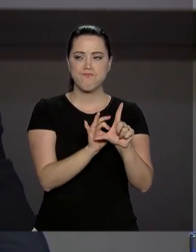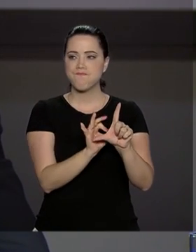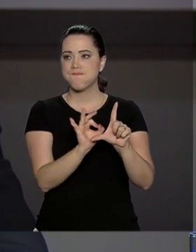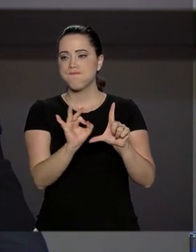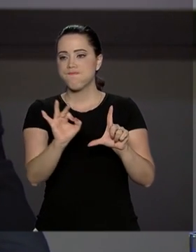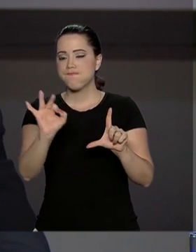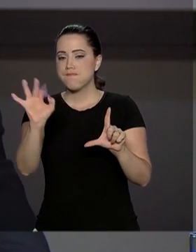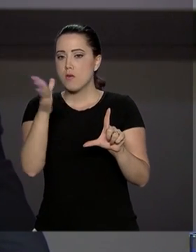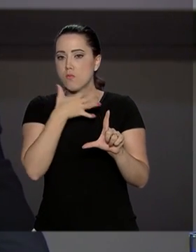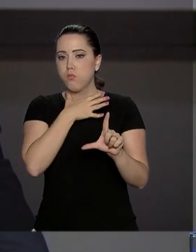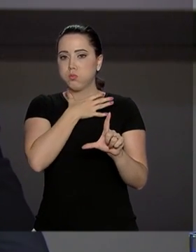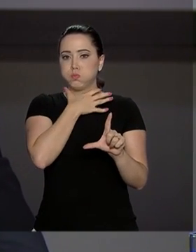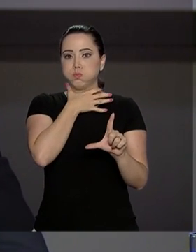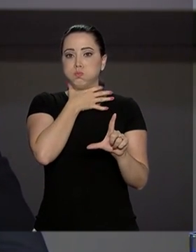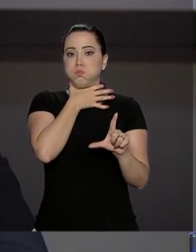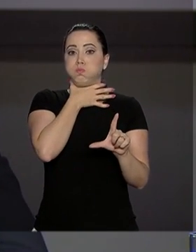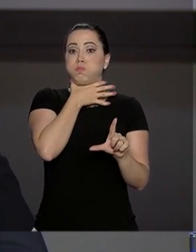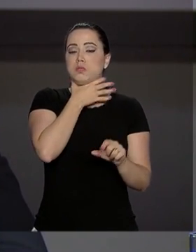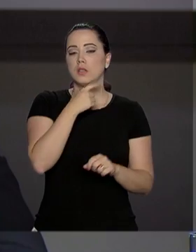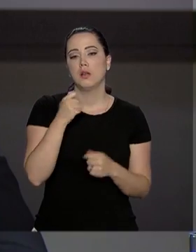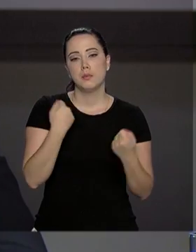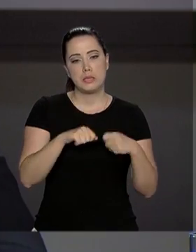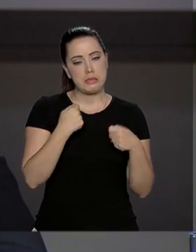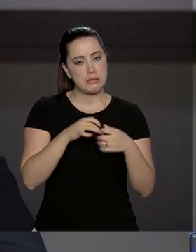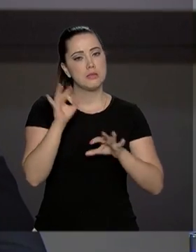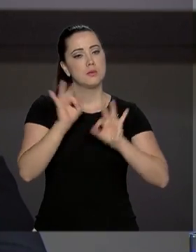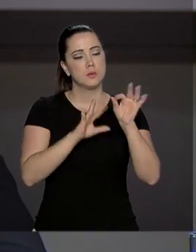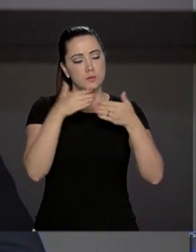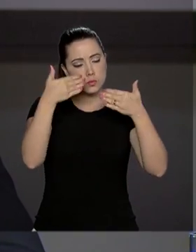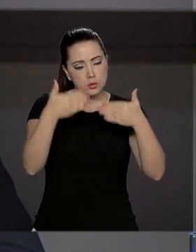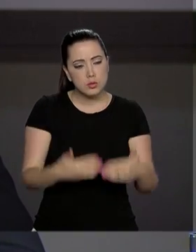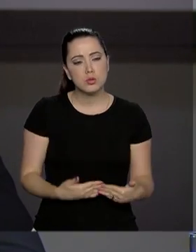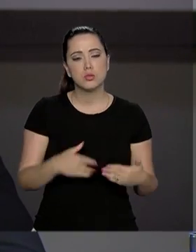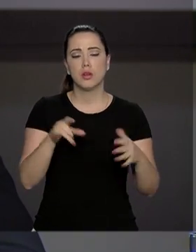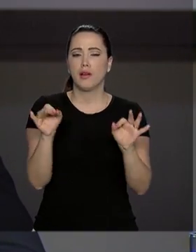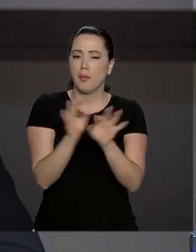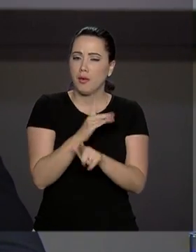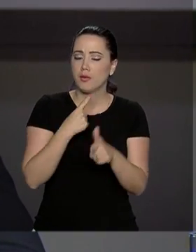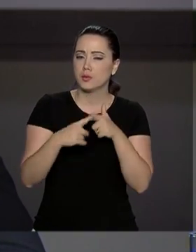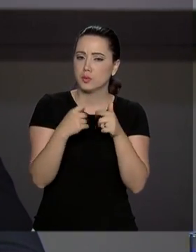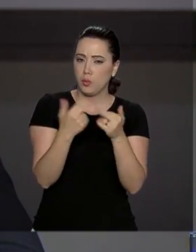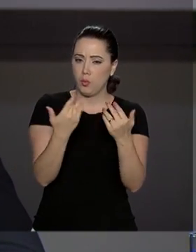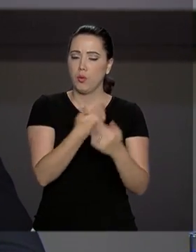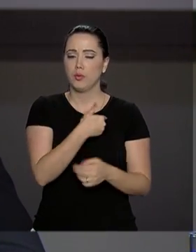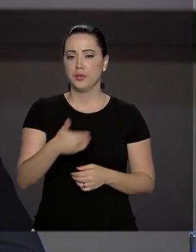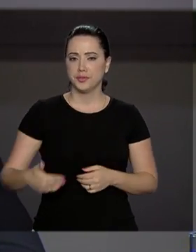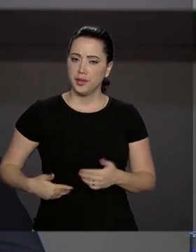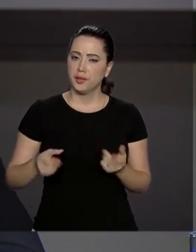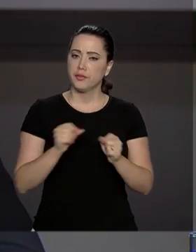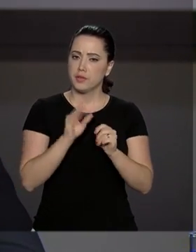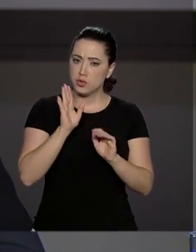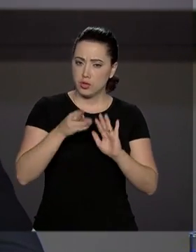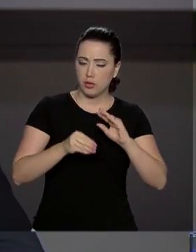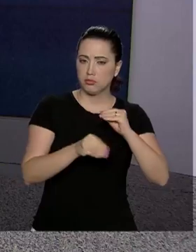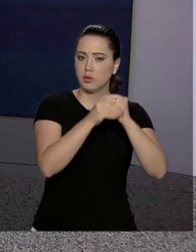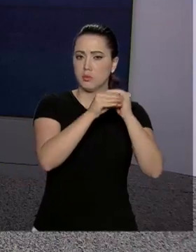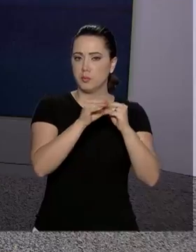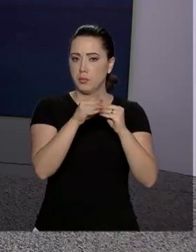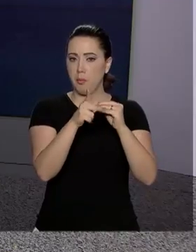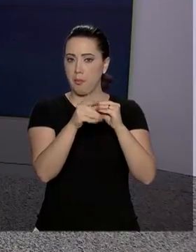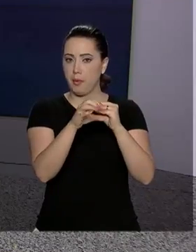tem causas estruturais e precisa ser enfrentado, como o governo fez ao enviar a PEC 06.